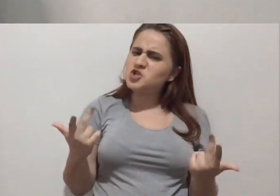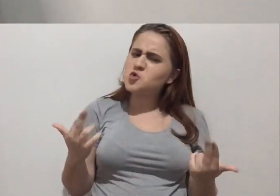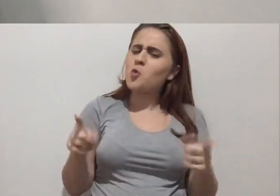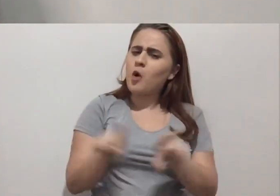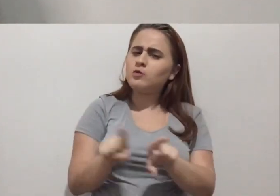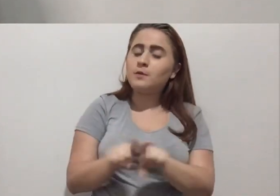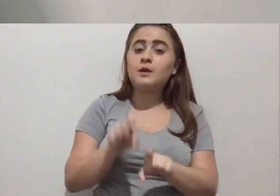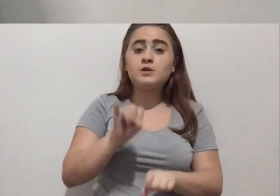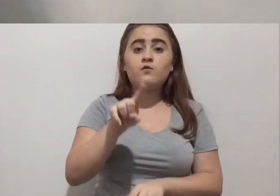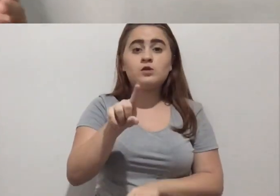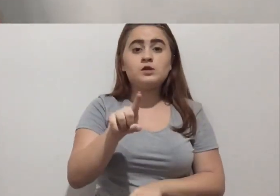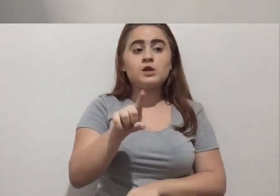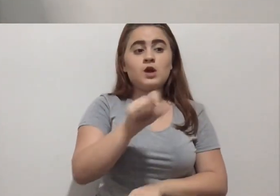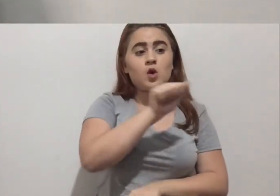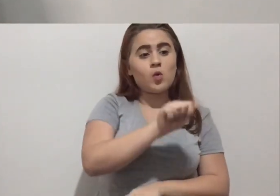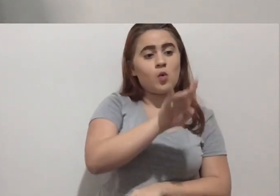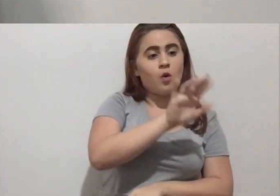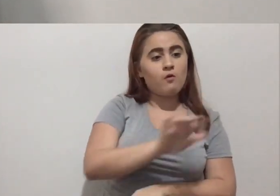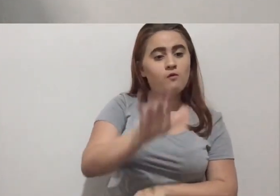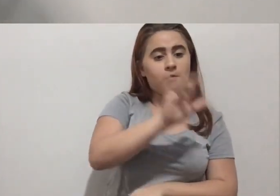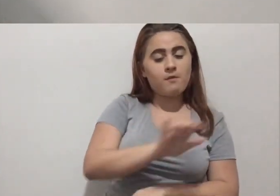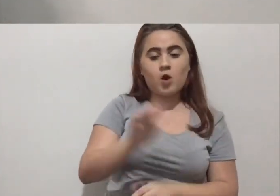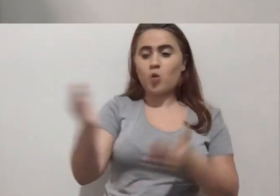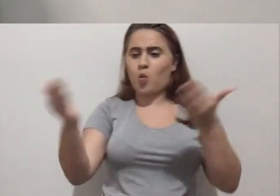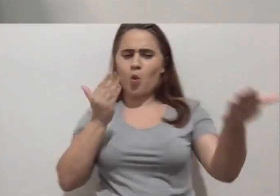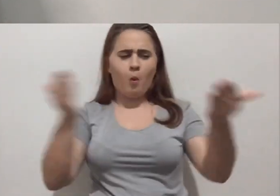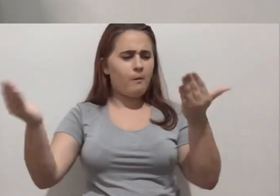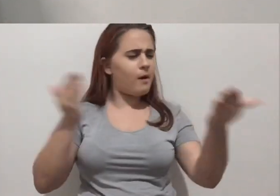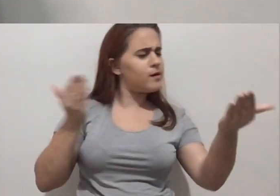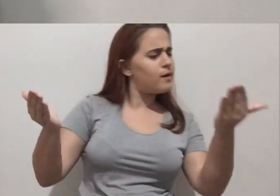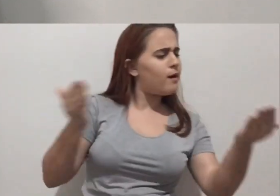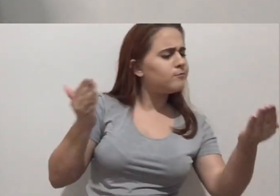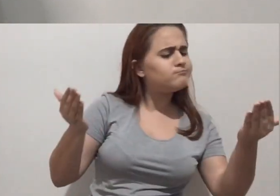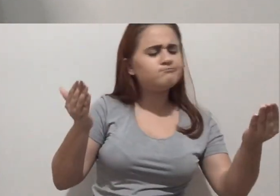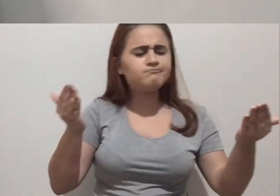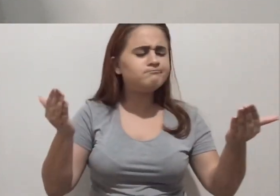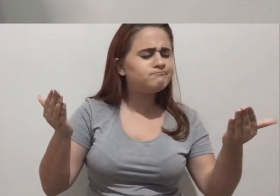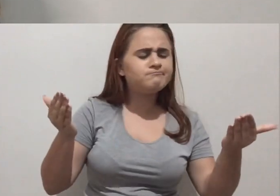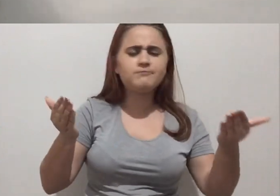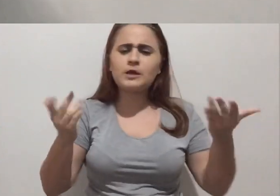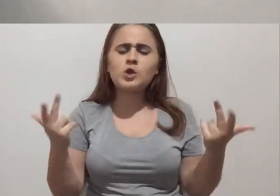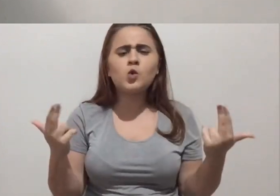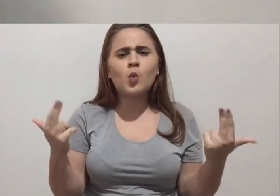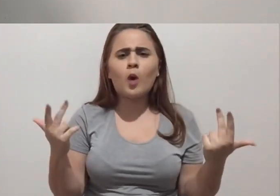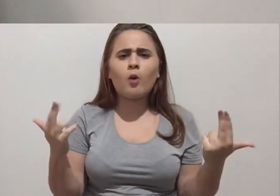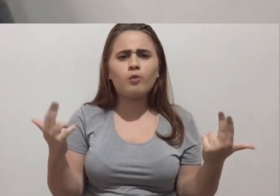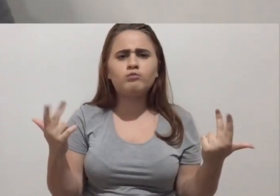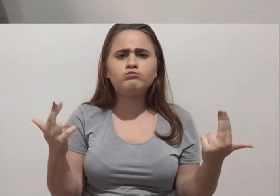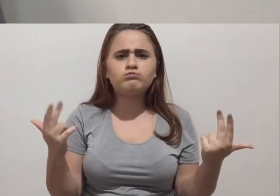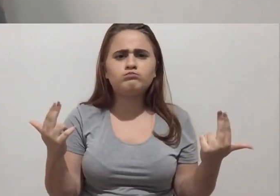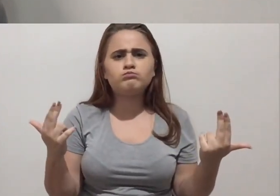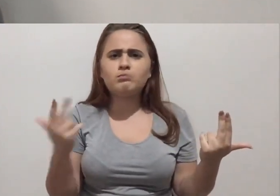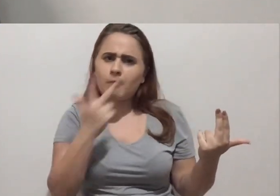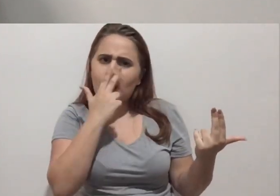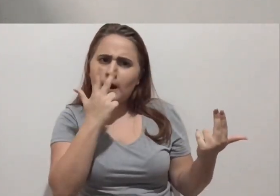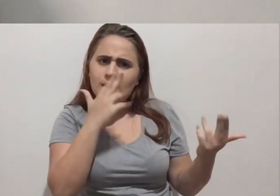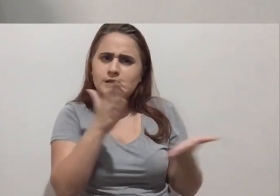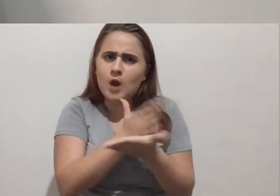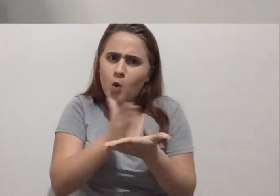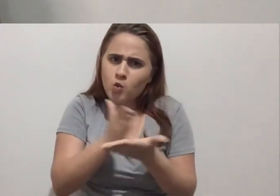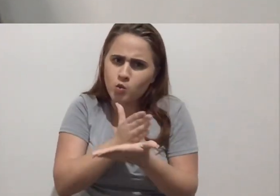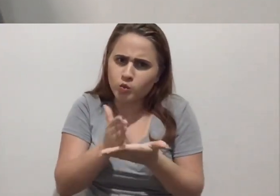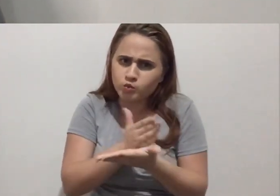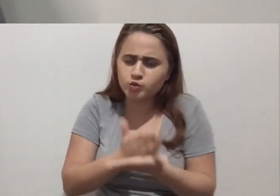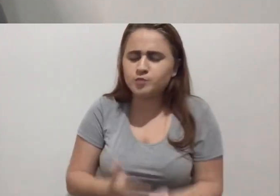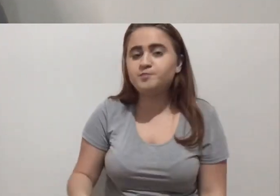comparar o alfabeto ou outros sinais, tem algumas semelhanças. Quinto... Lembra muito tempo atrás